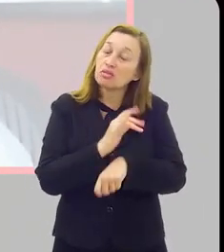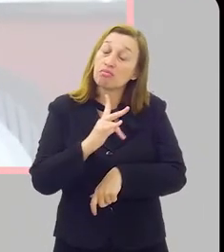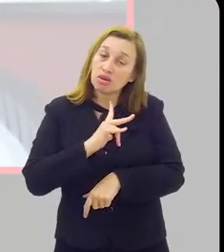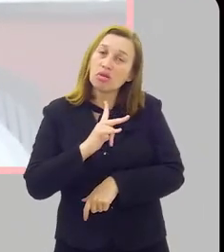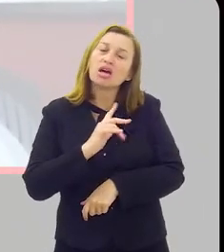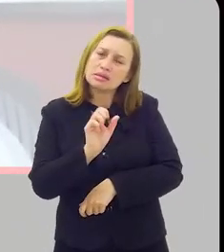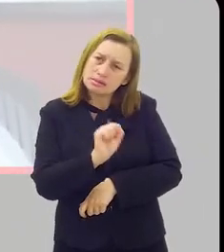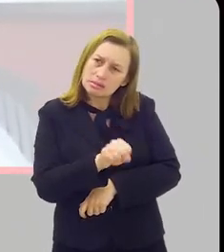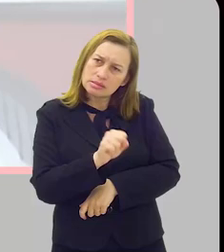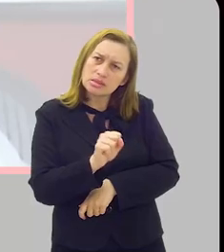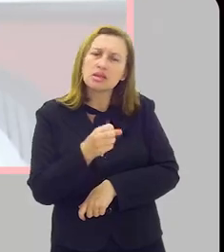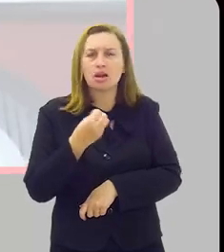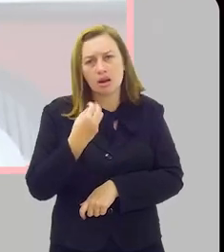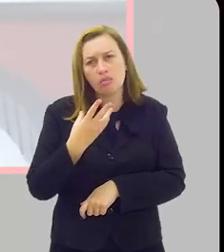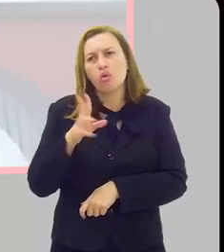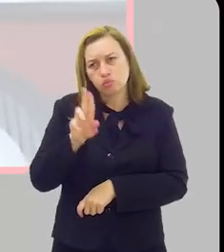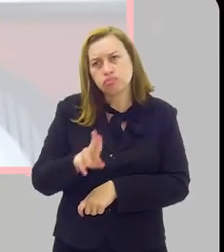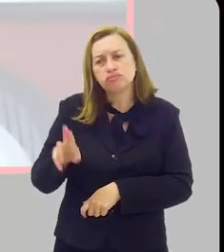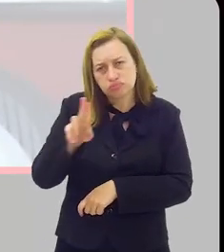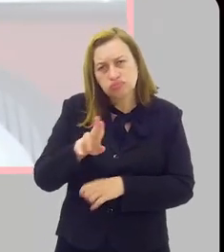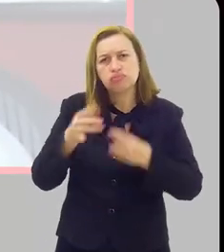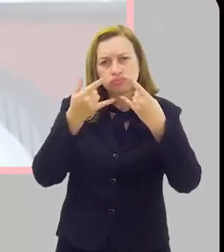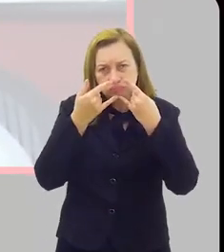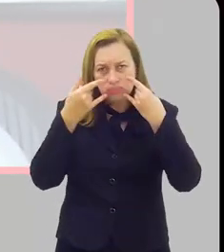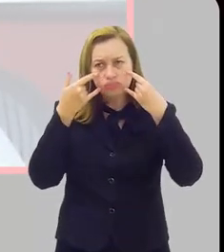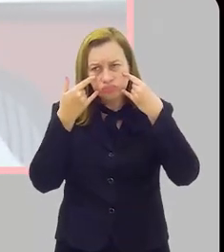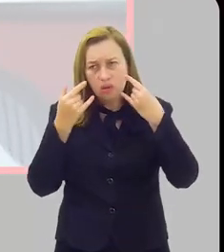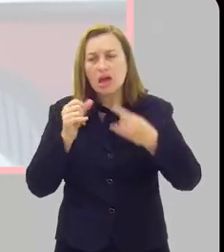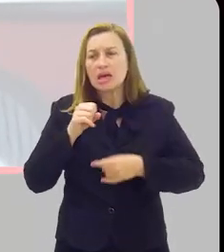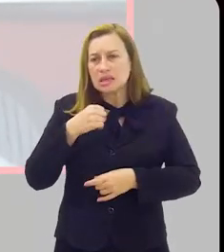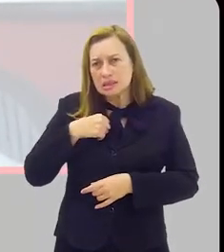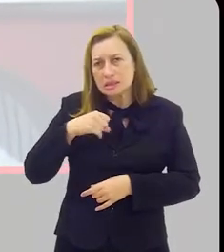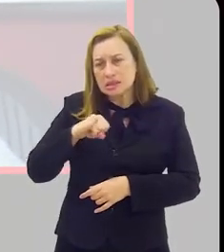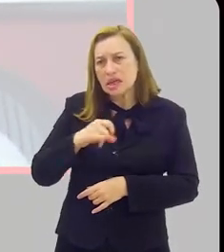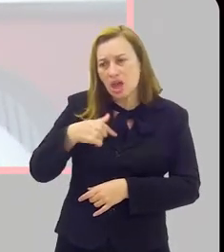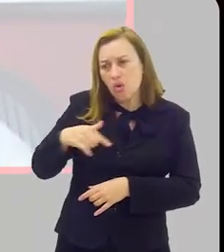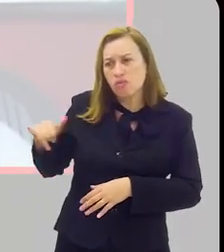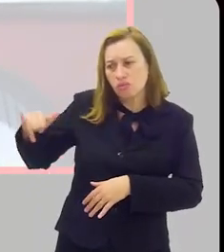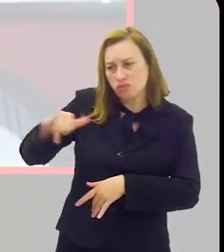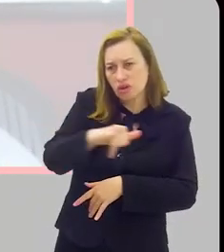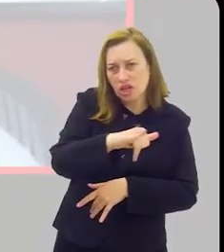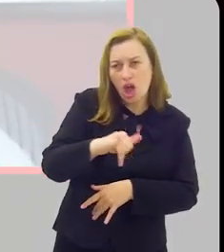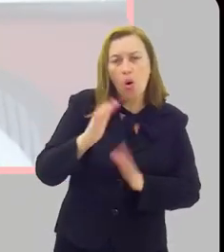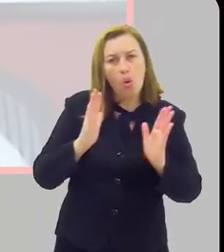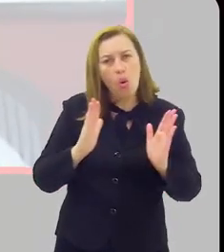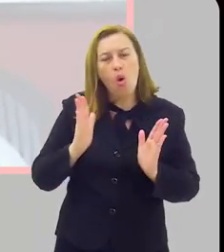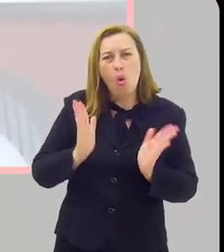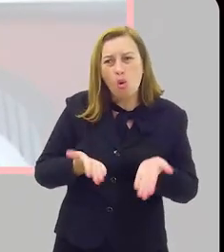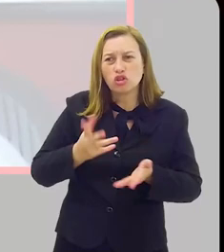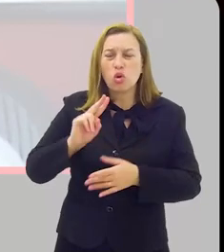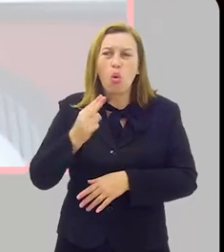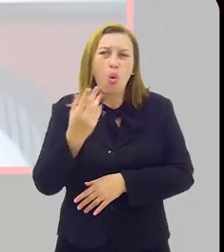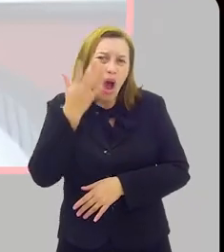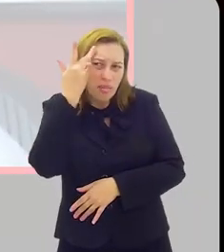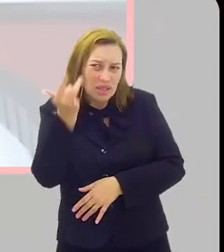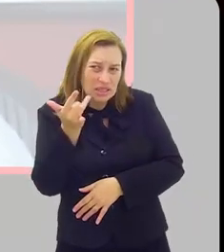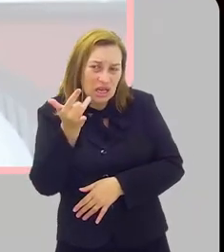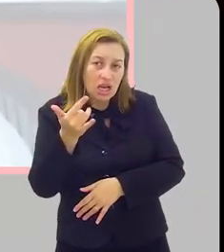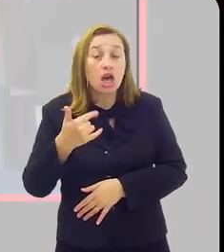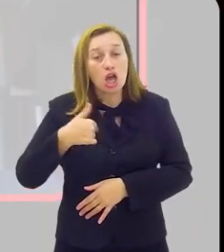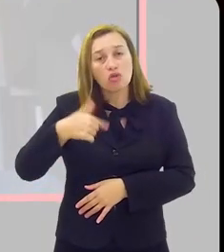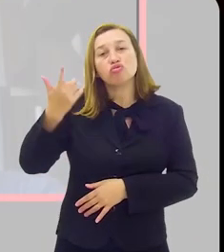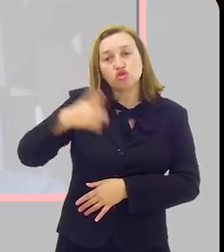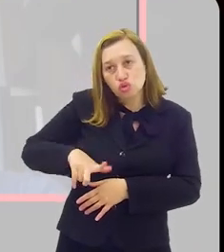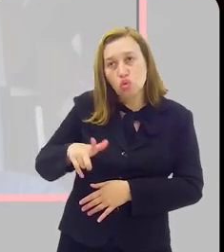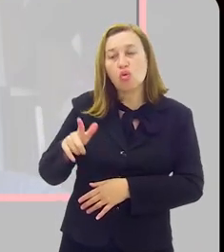Elas devem sim, eu acho que seria recomendável, justificado. Se eu for pegar um voo hoje ou amanhã e eu vou fazê-lo nesse fim de semana,